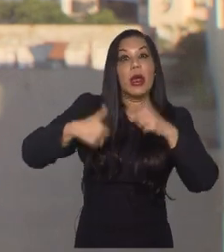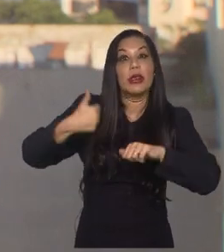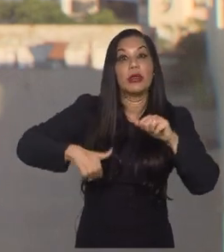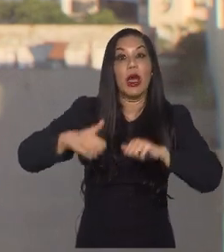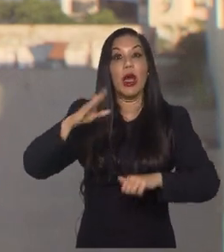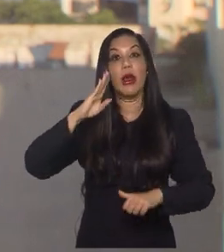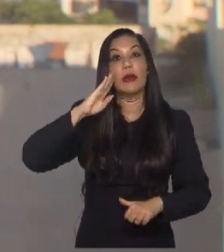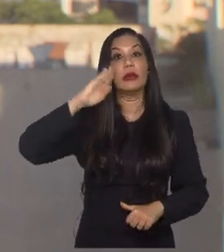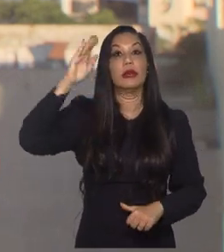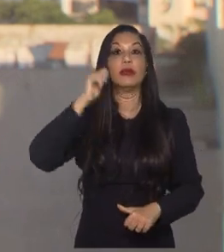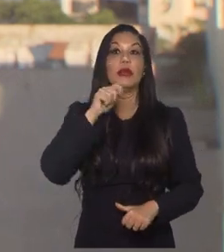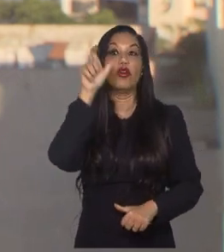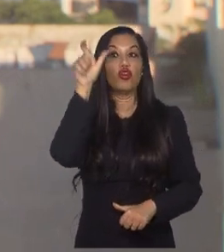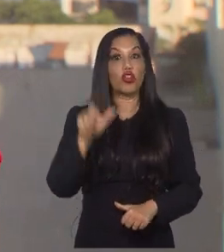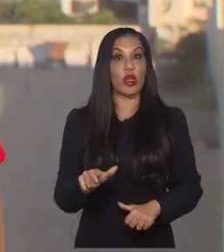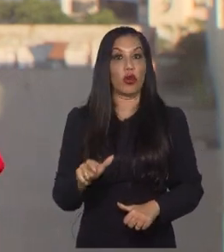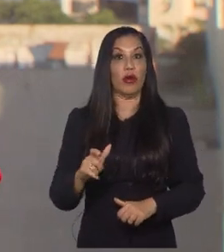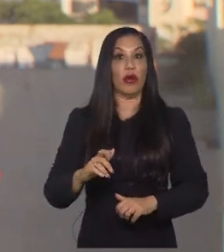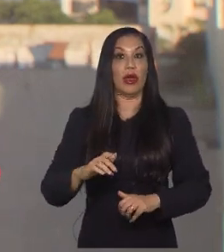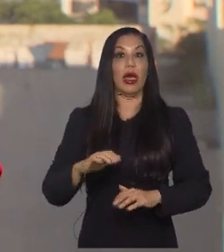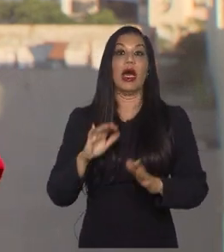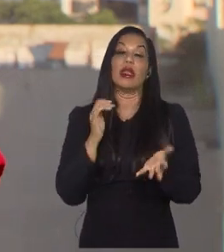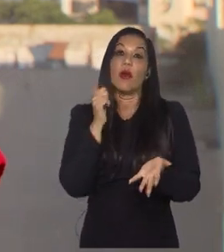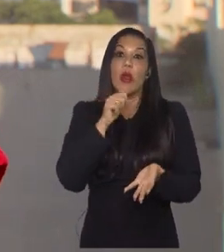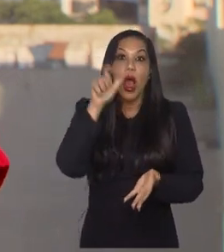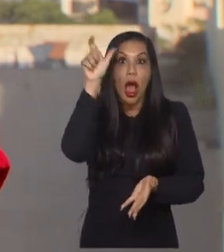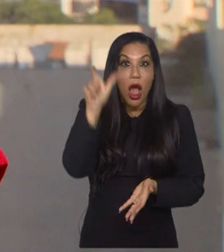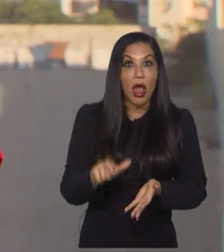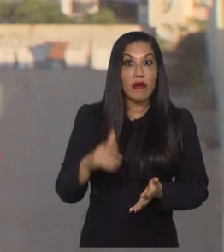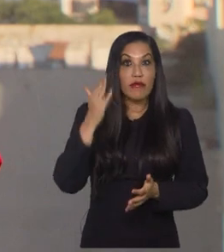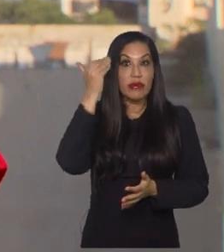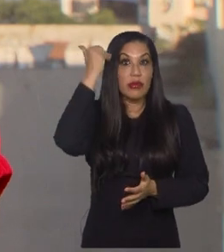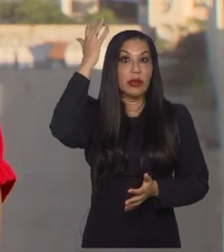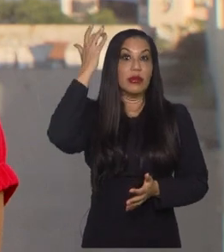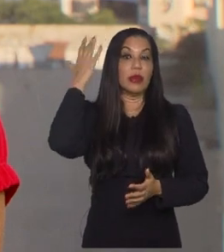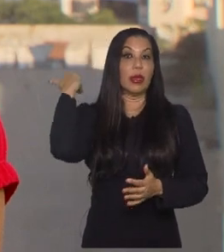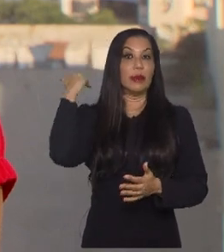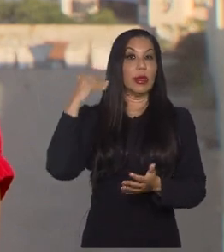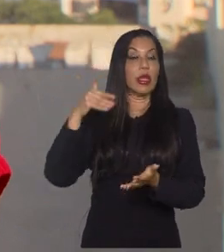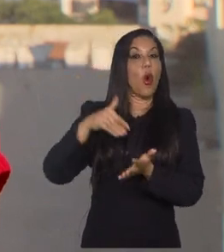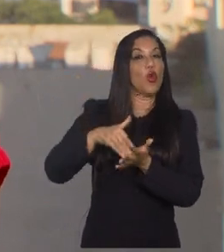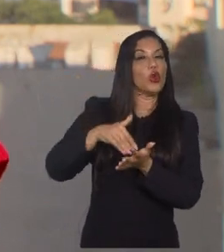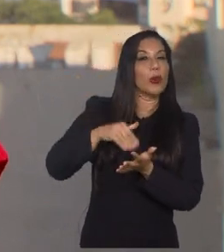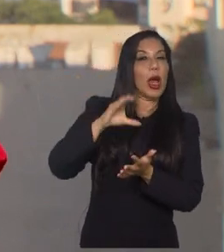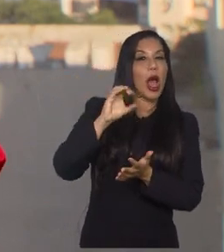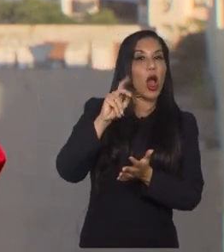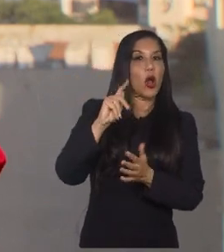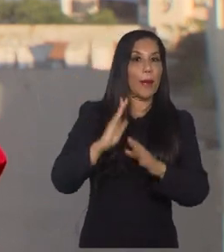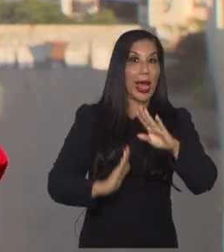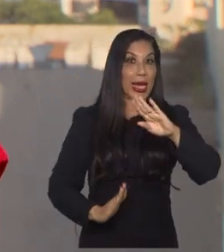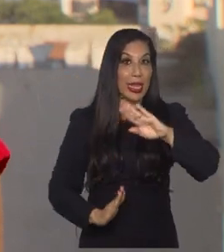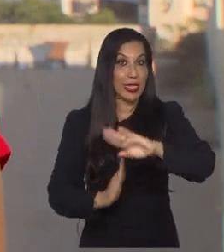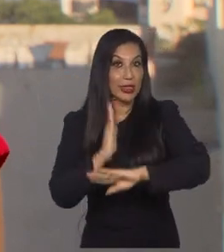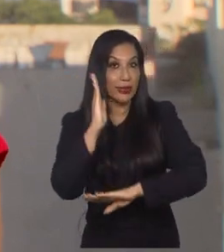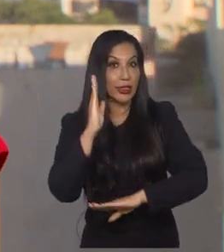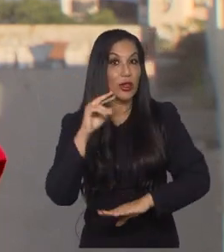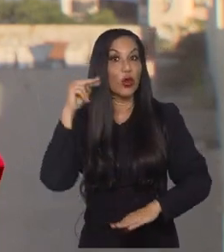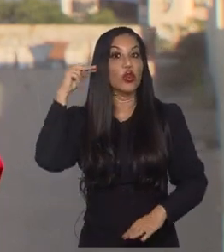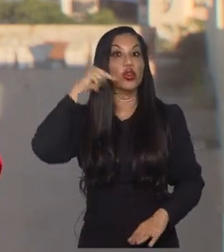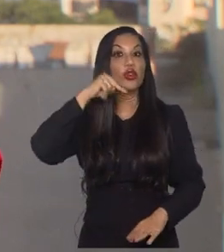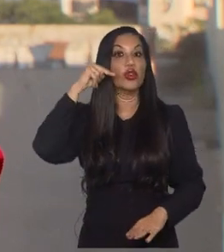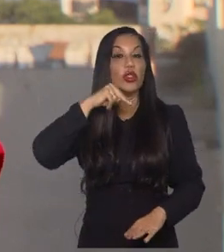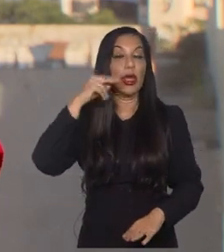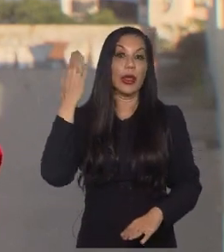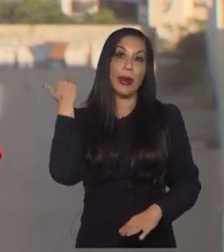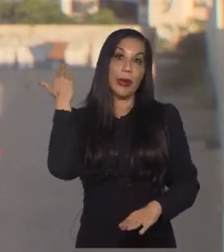principal jogadora, a Ochoala, que inclusive na última Copa a classificação da Nigéria passou